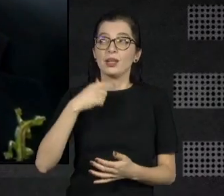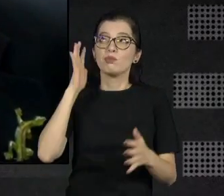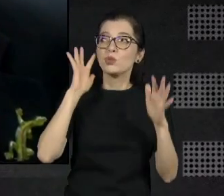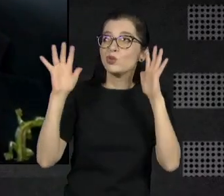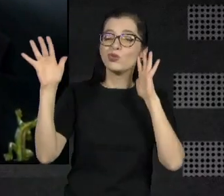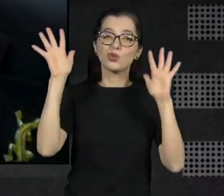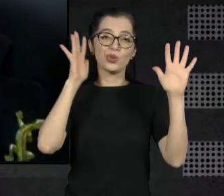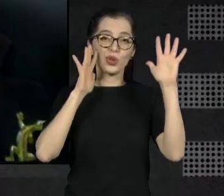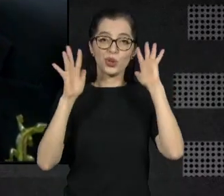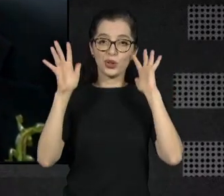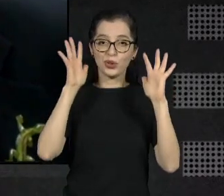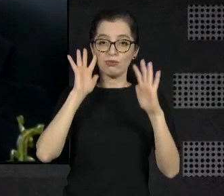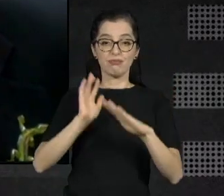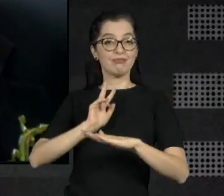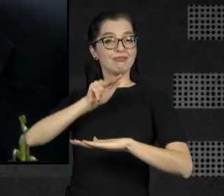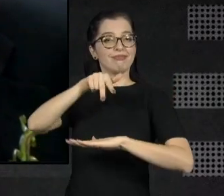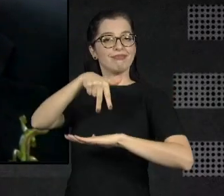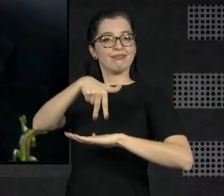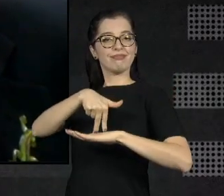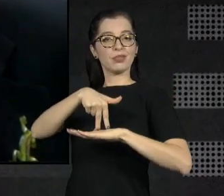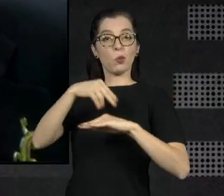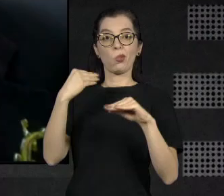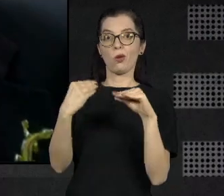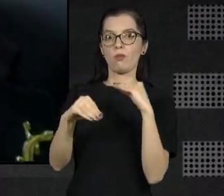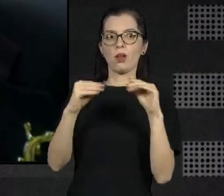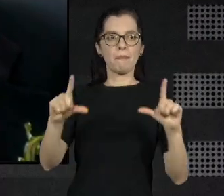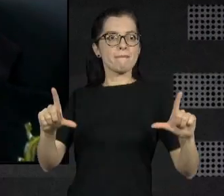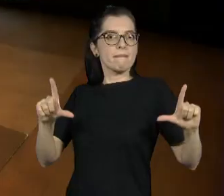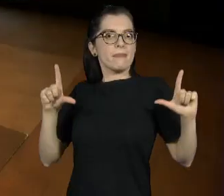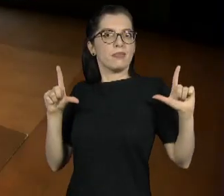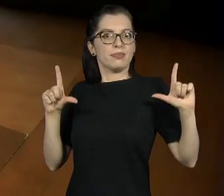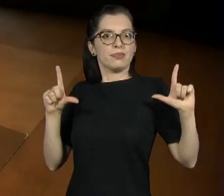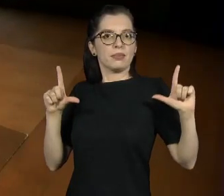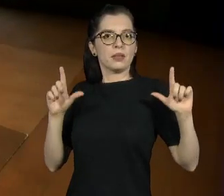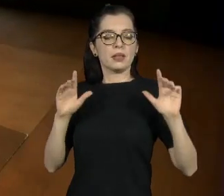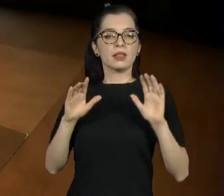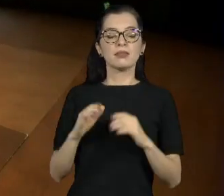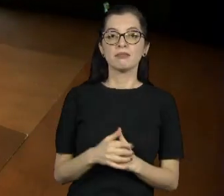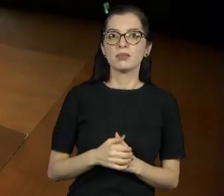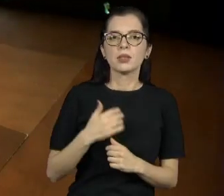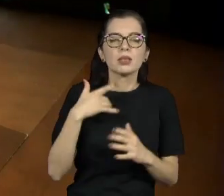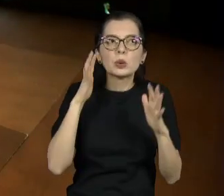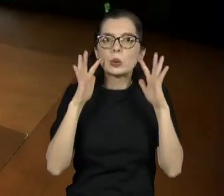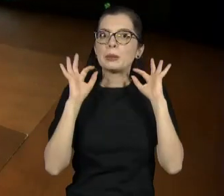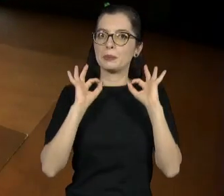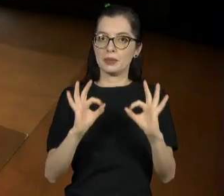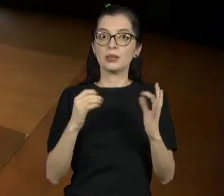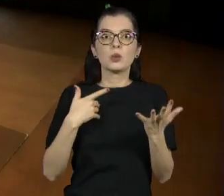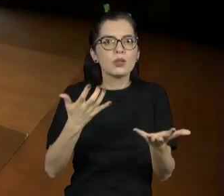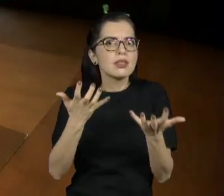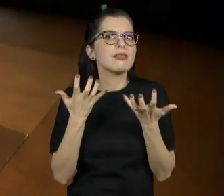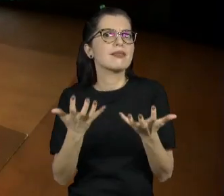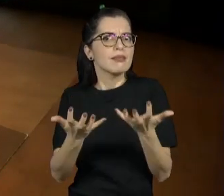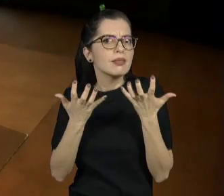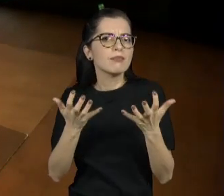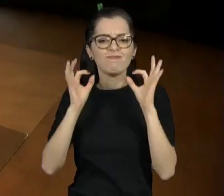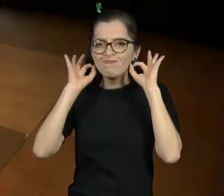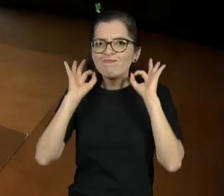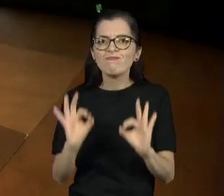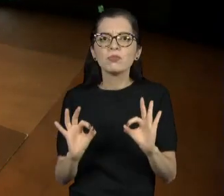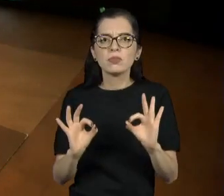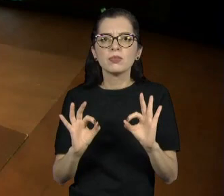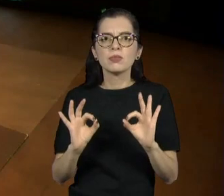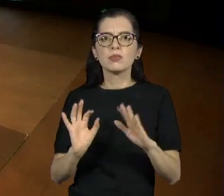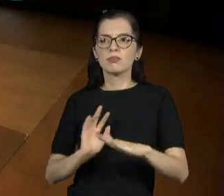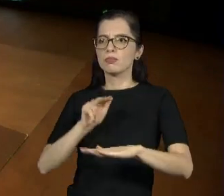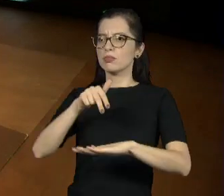uma novela. Quando aconteceu aquilo, eu comecei a olhar, ver a... olhar para as pessoas no intervalo da Griniel,